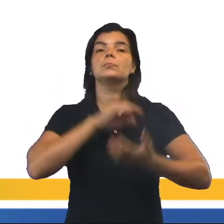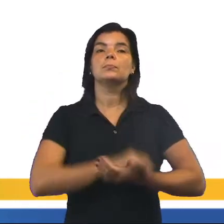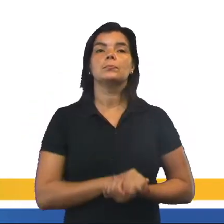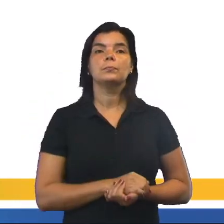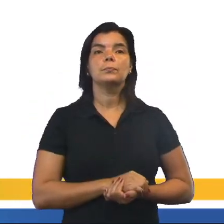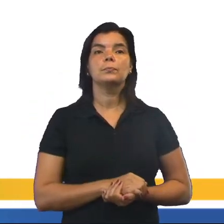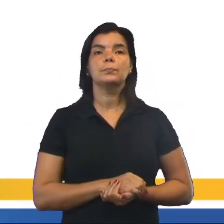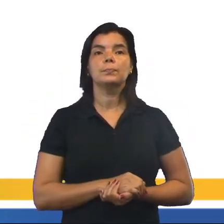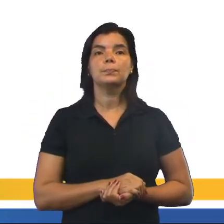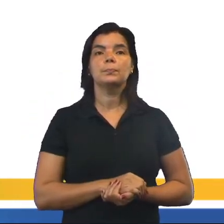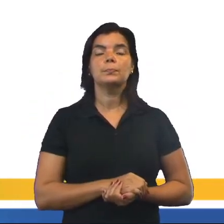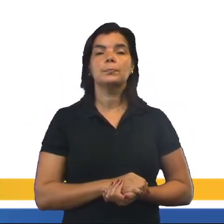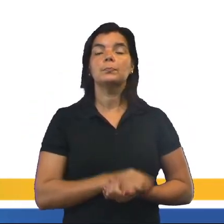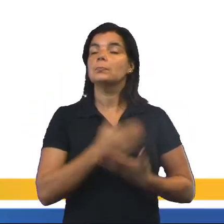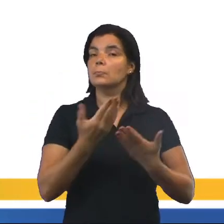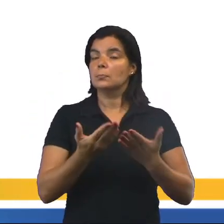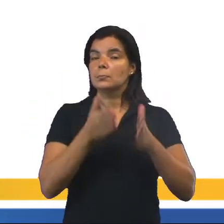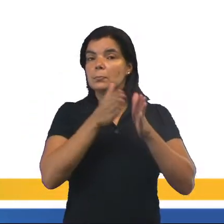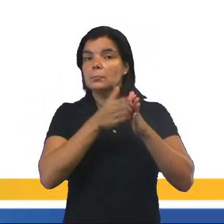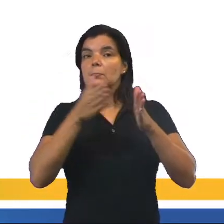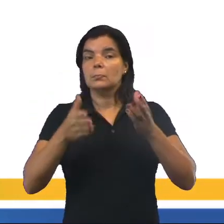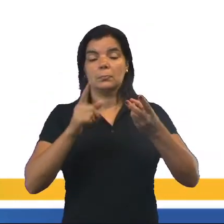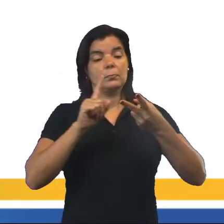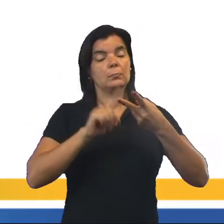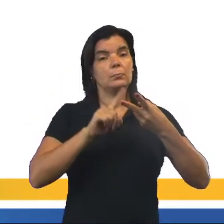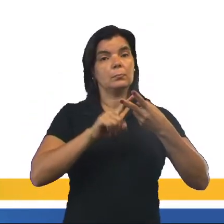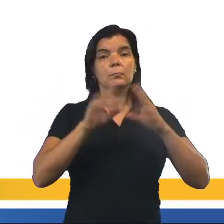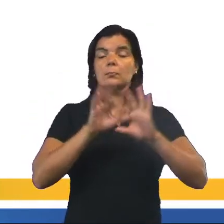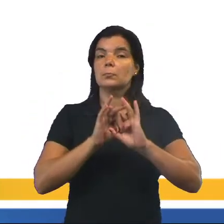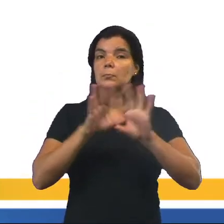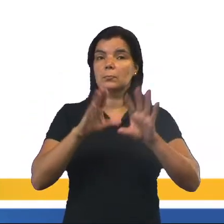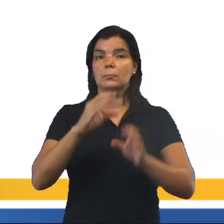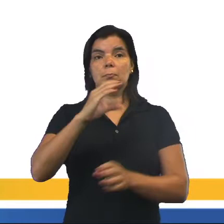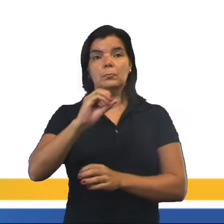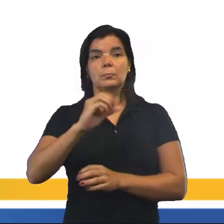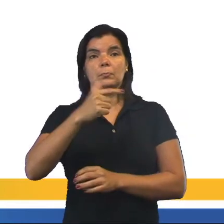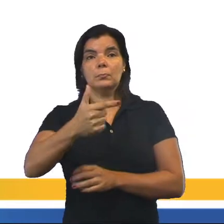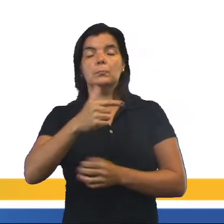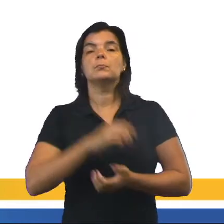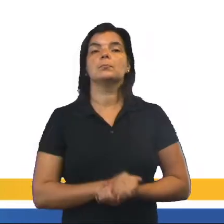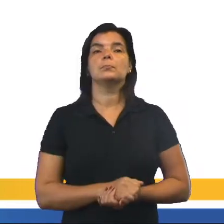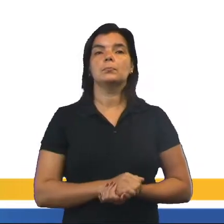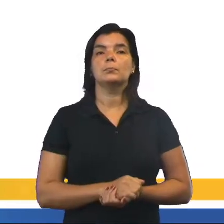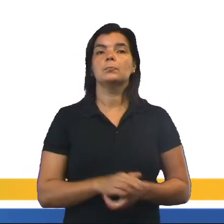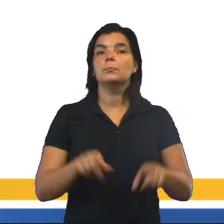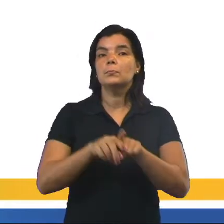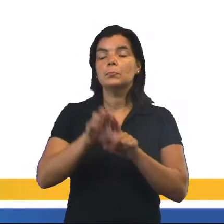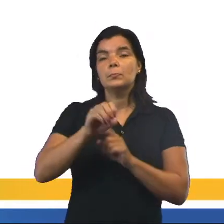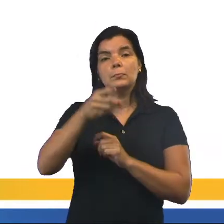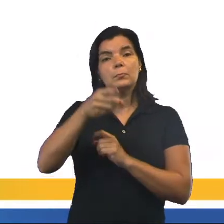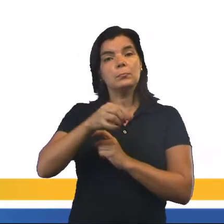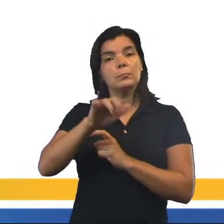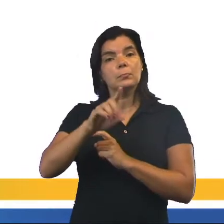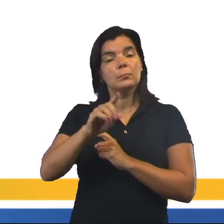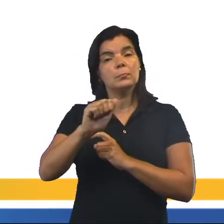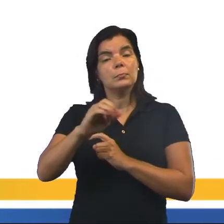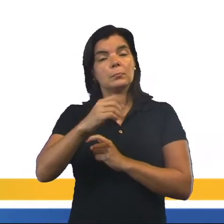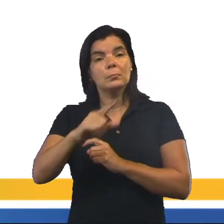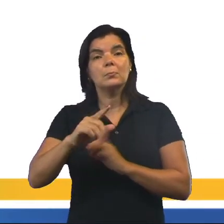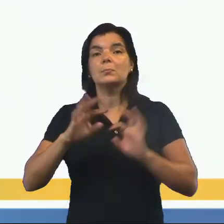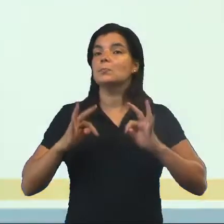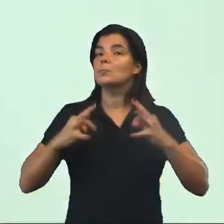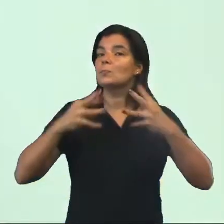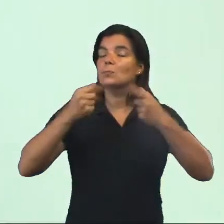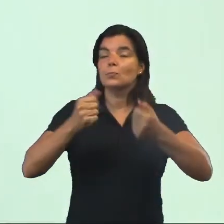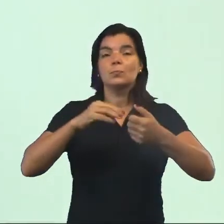mitocôndria. Nessa etapa, ocorre a liberação de CO2. A oxidação completa da glicose. Ou